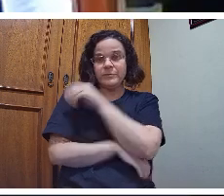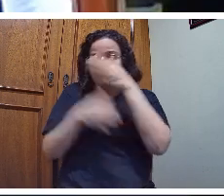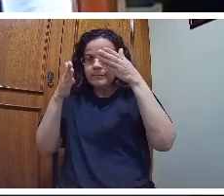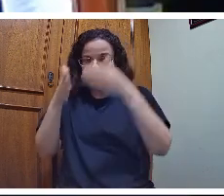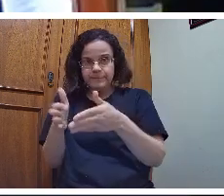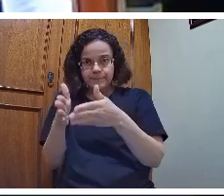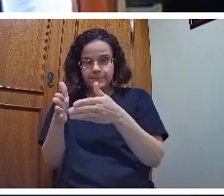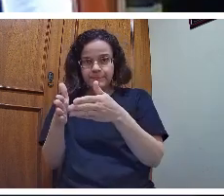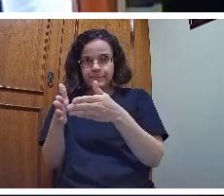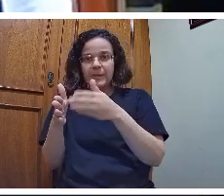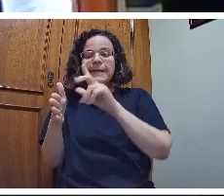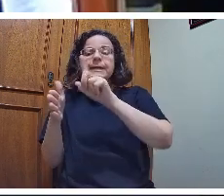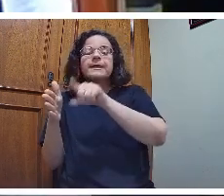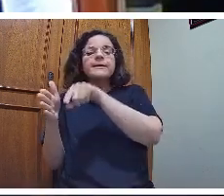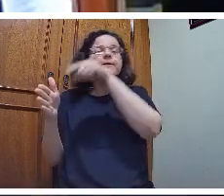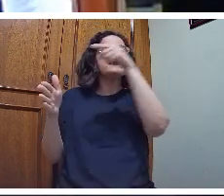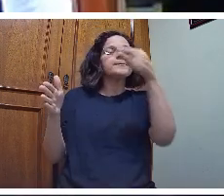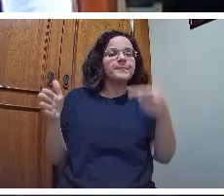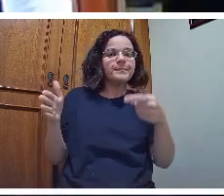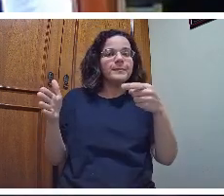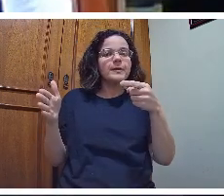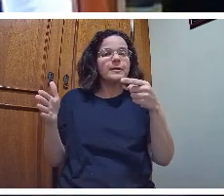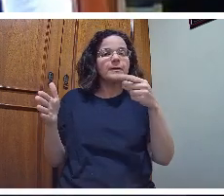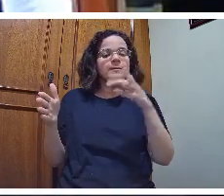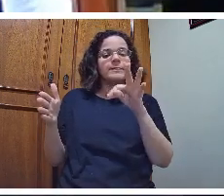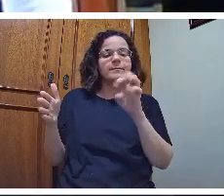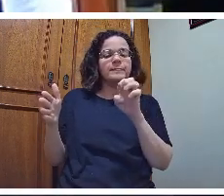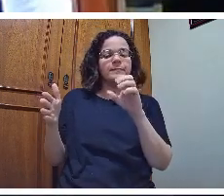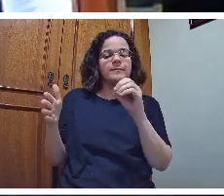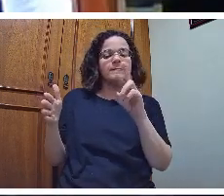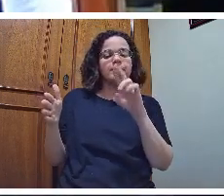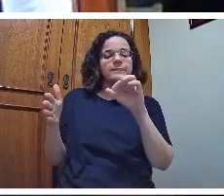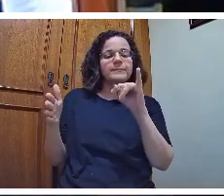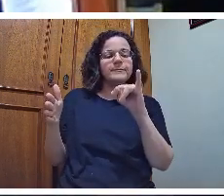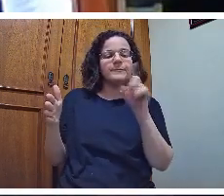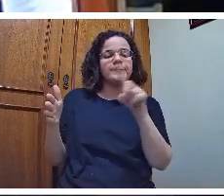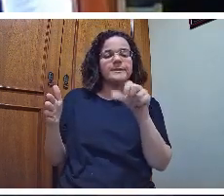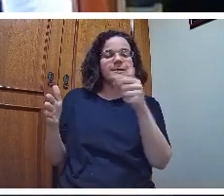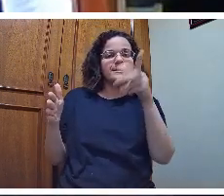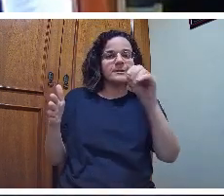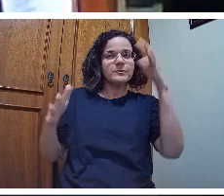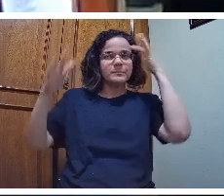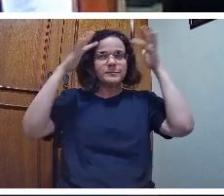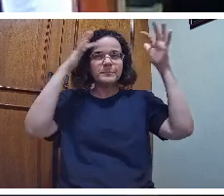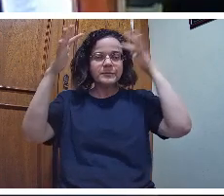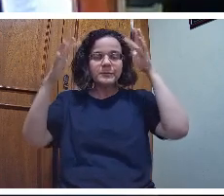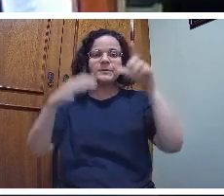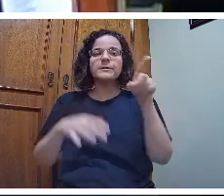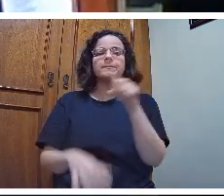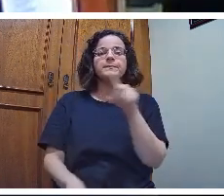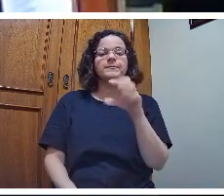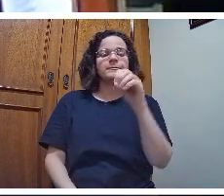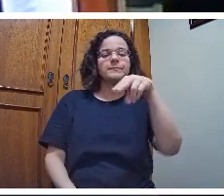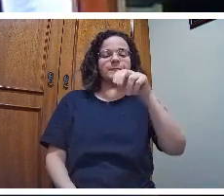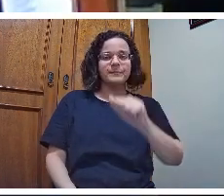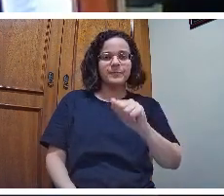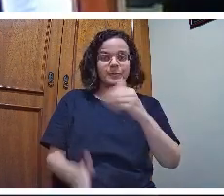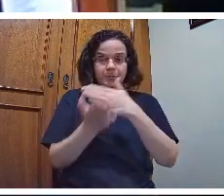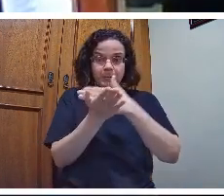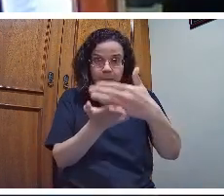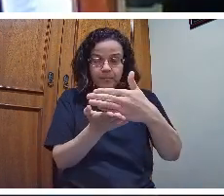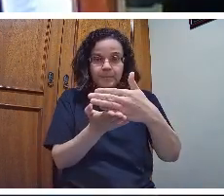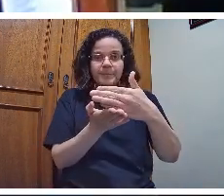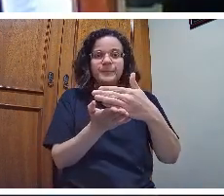encontra, vamos para a teorização, que é a zona de desenvolvimento imediato ou